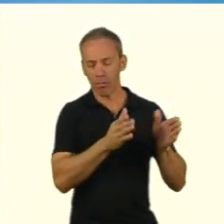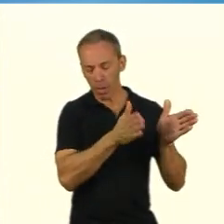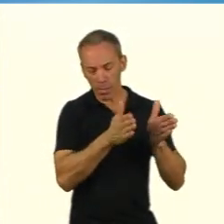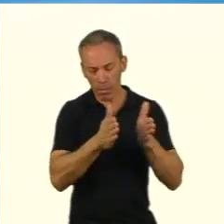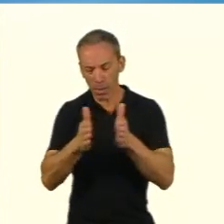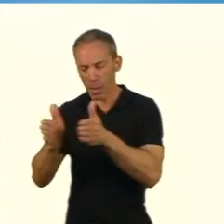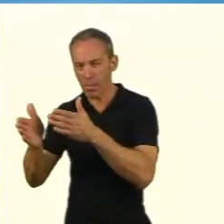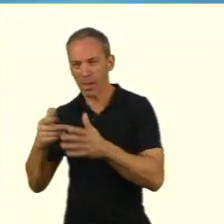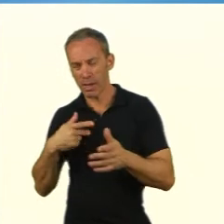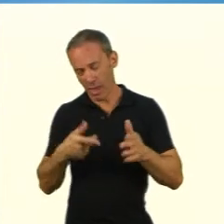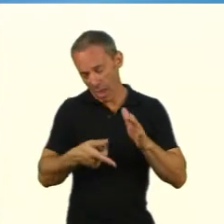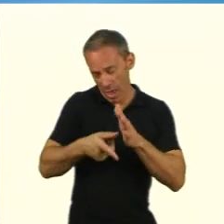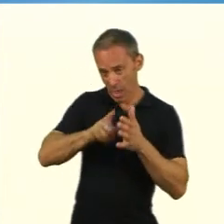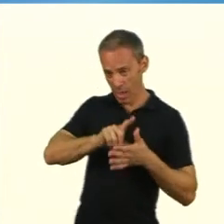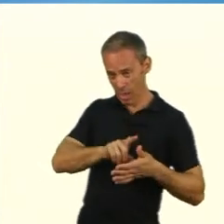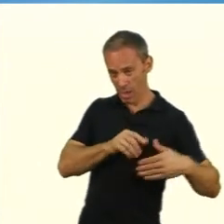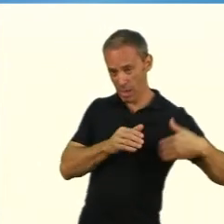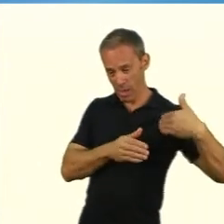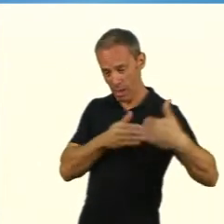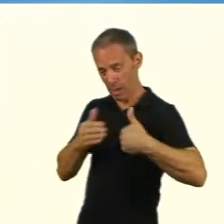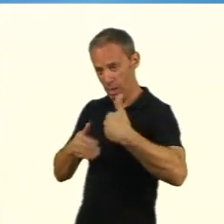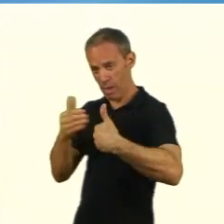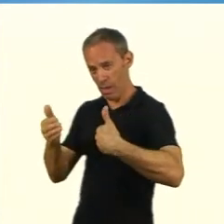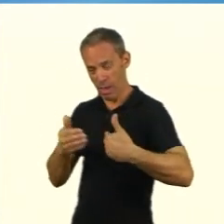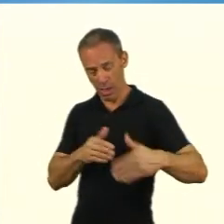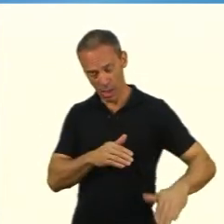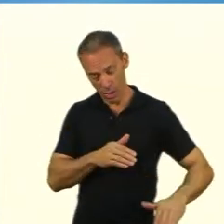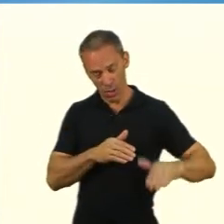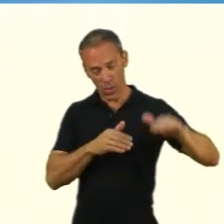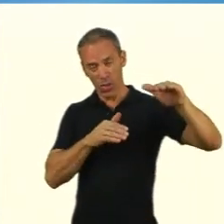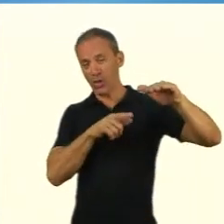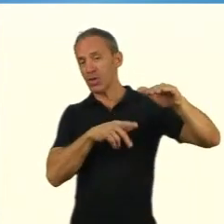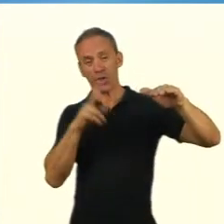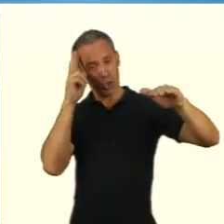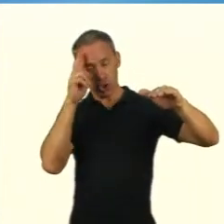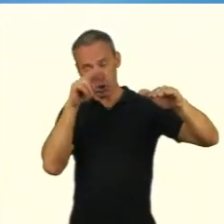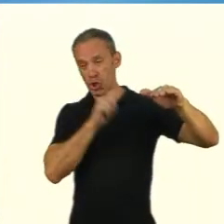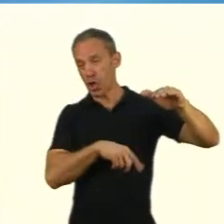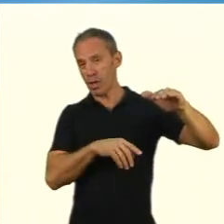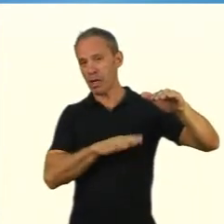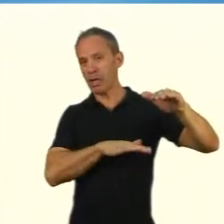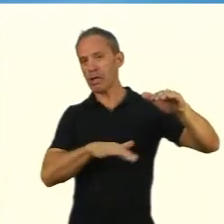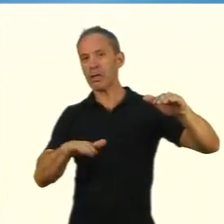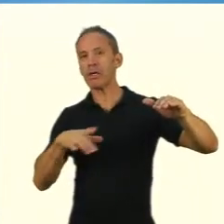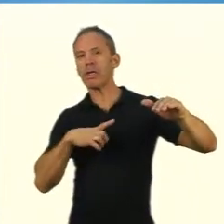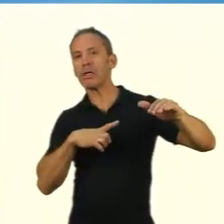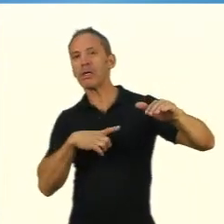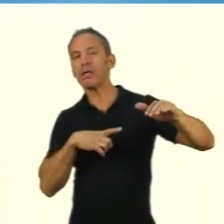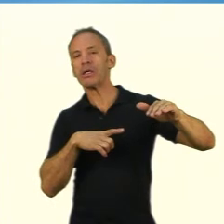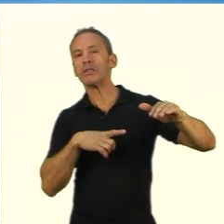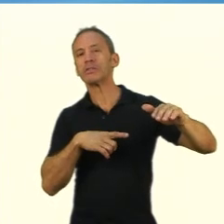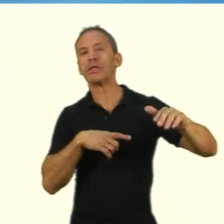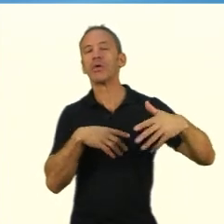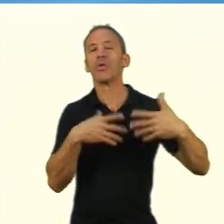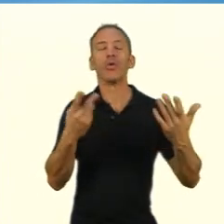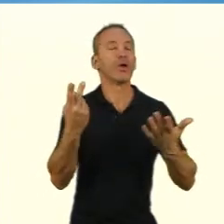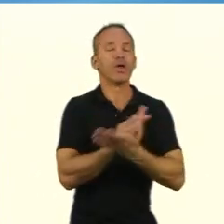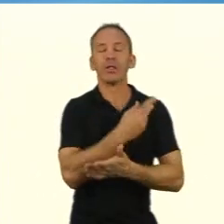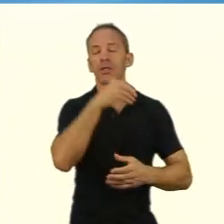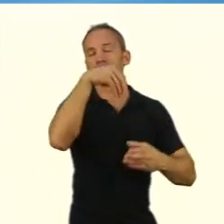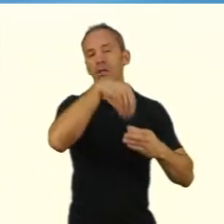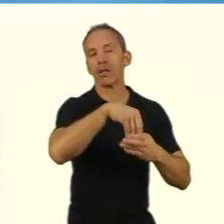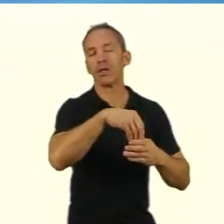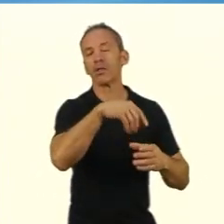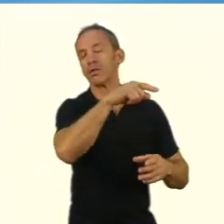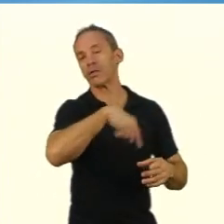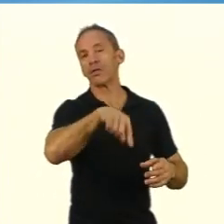indisciplina na escola os motivos que levam os alunos do quinto ano a indisciplina escolar então eu